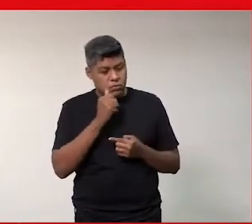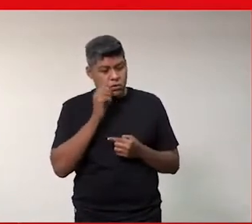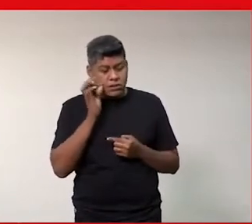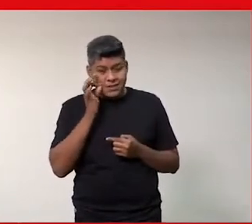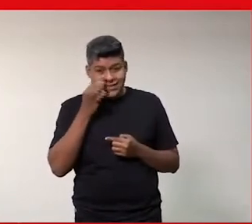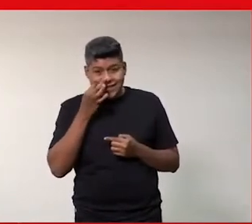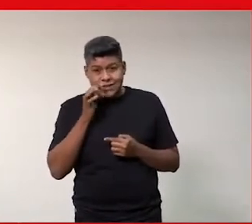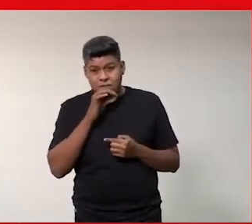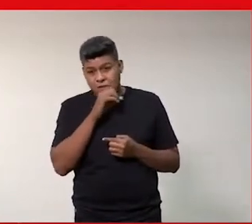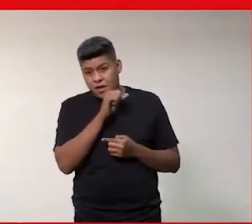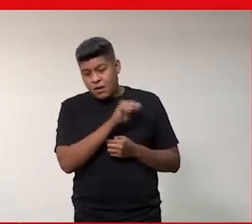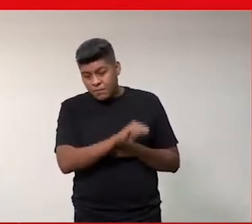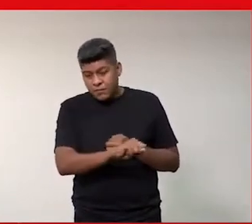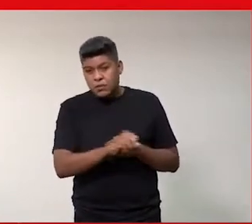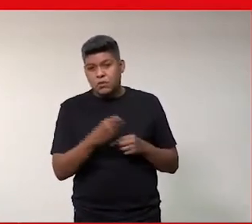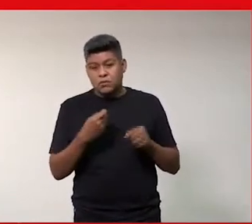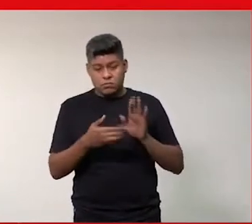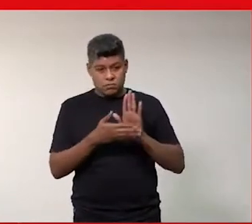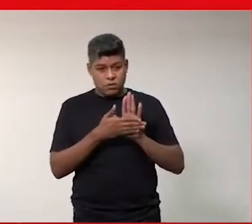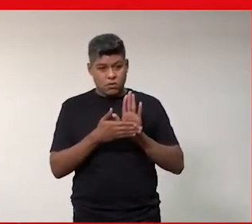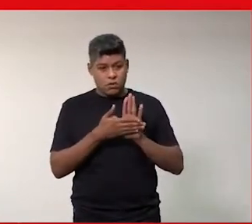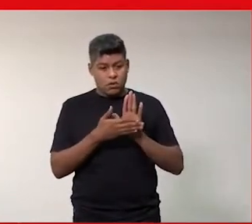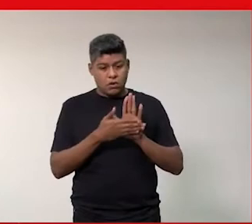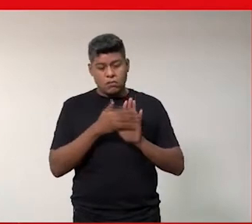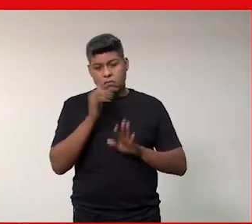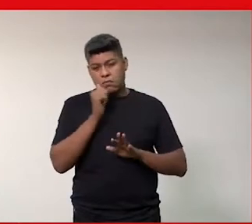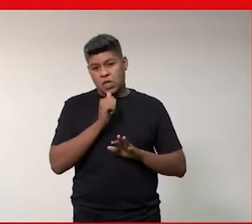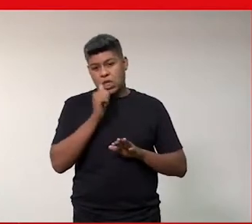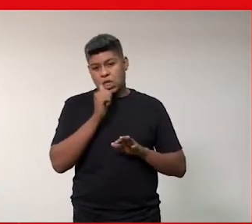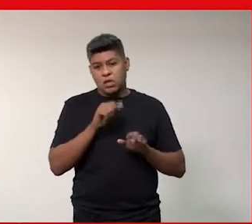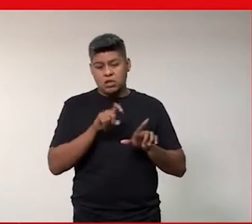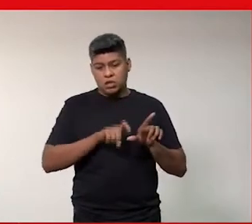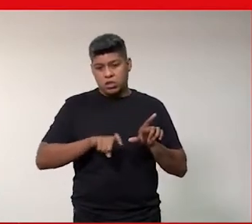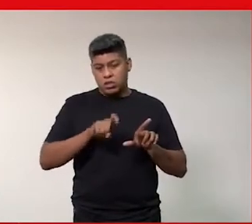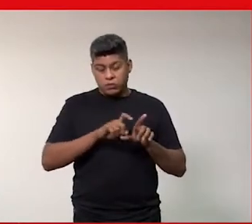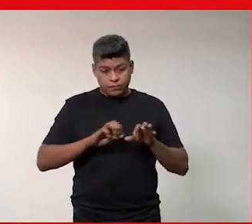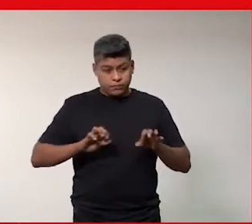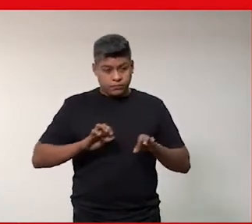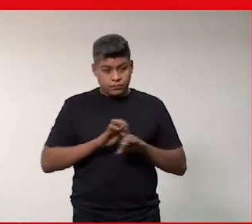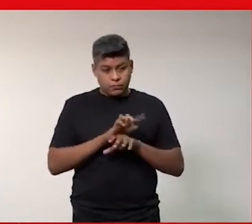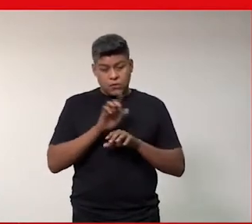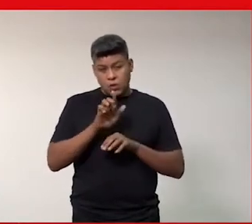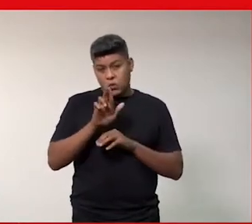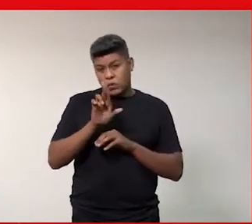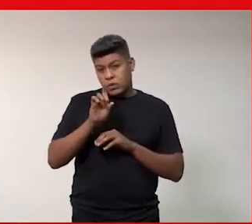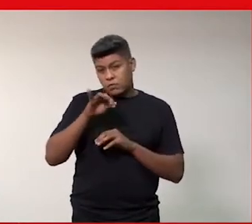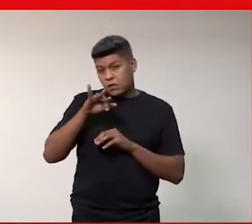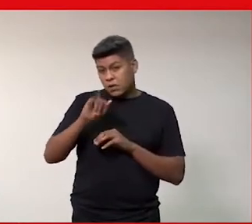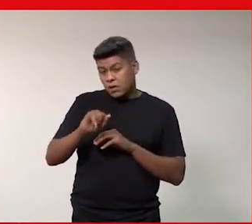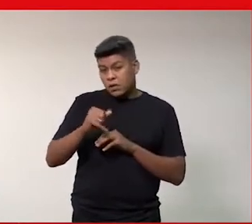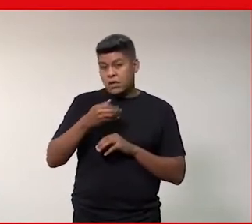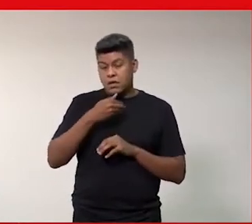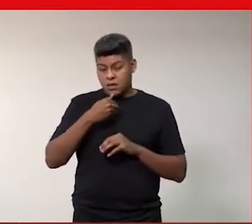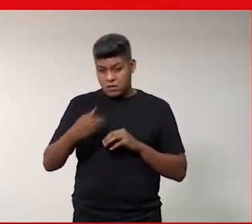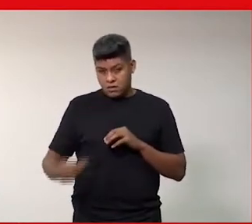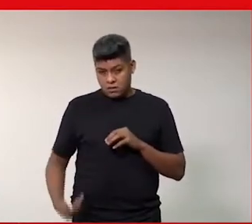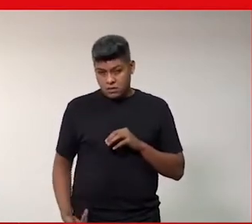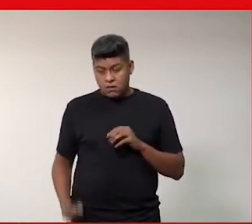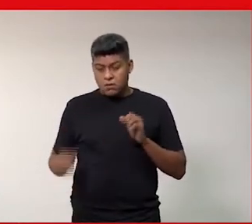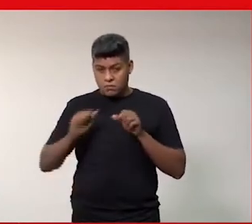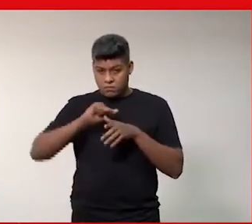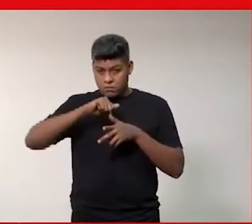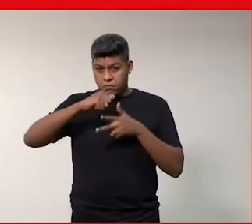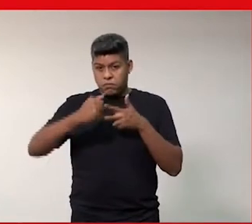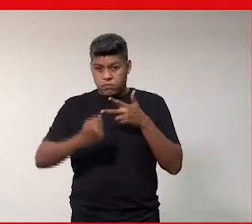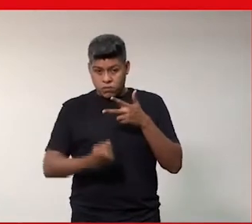possível por meio de programas como meninas digitais por fim a Lorde Mila representando o poder público destacou os problemas